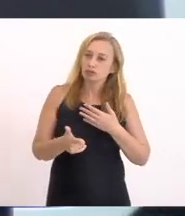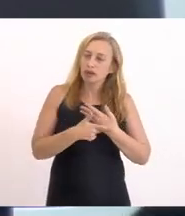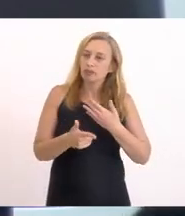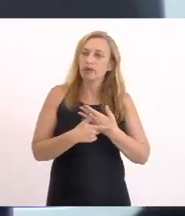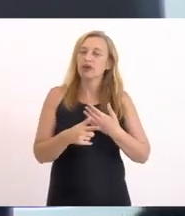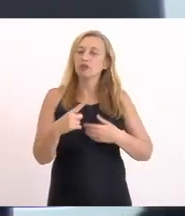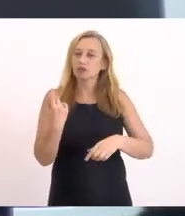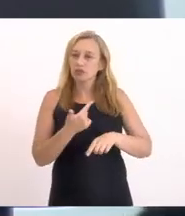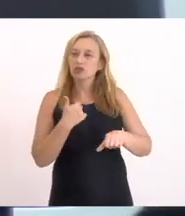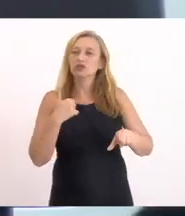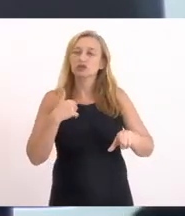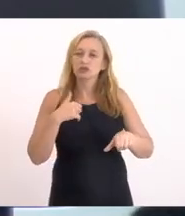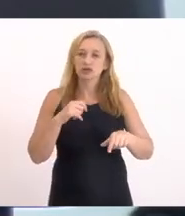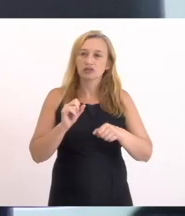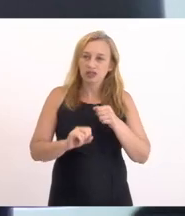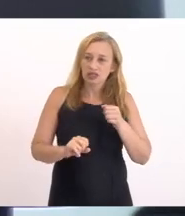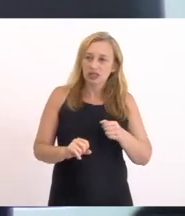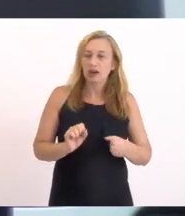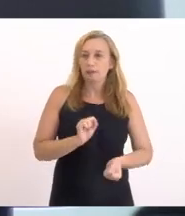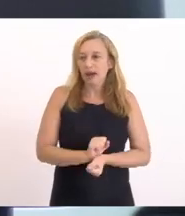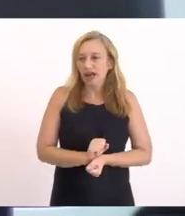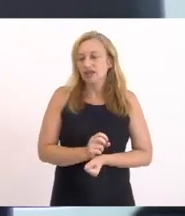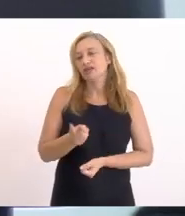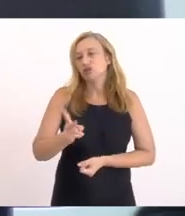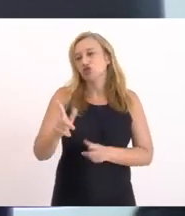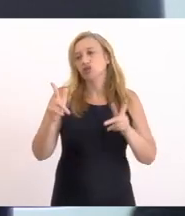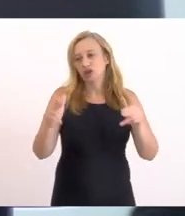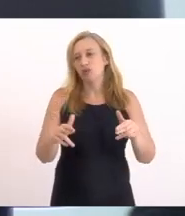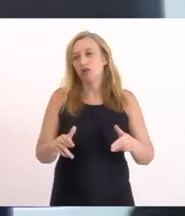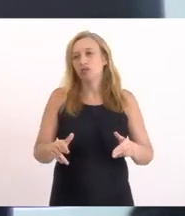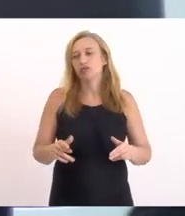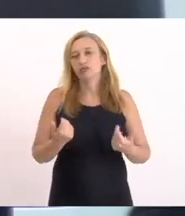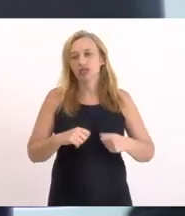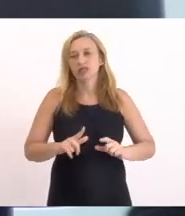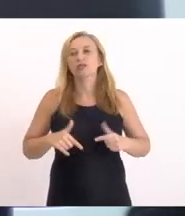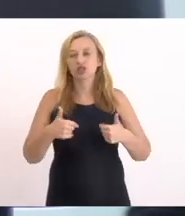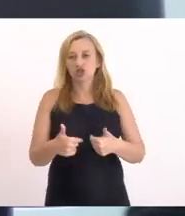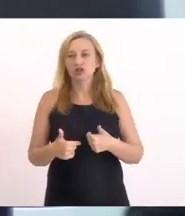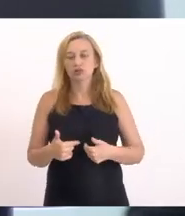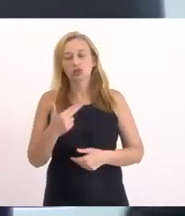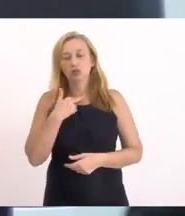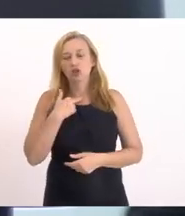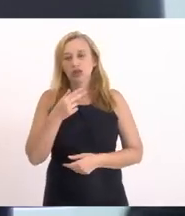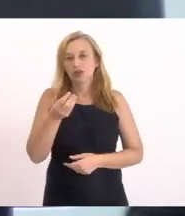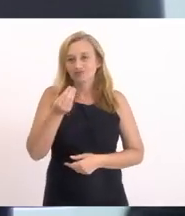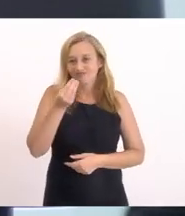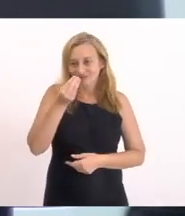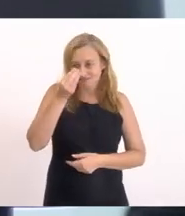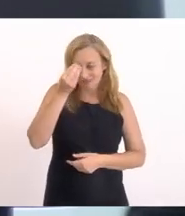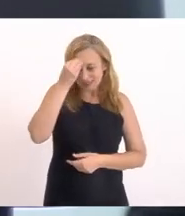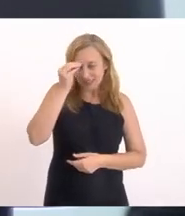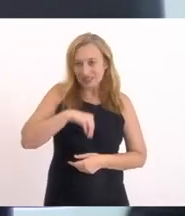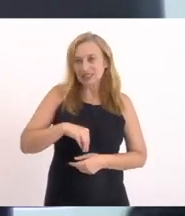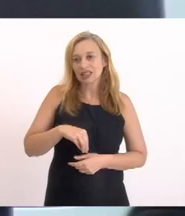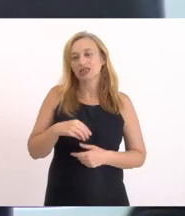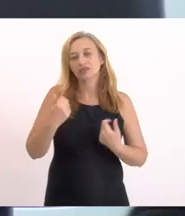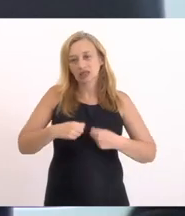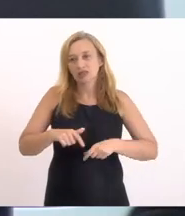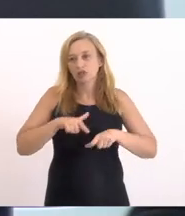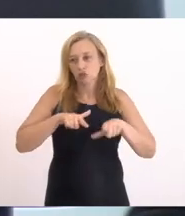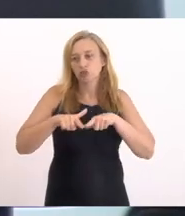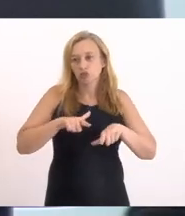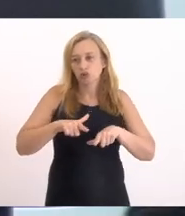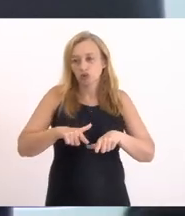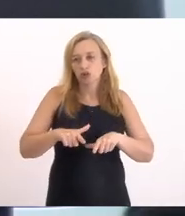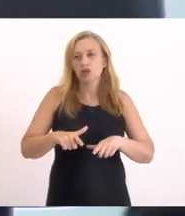é esse Que se a gente ficar parado Vai continuar do mesmo jeito E também A gente não pode desanimar A gente tem que continuar Trabalhando E juntos Quem